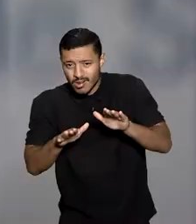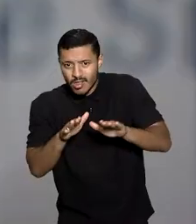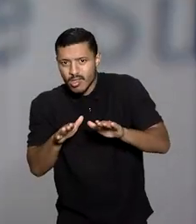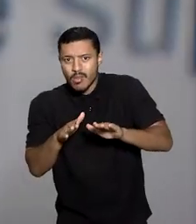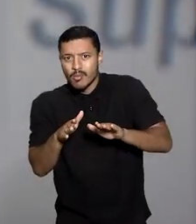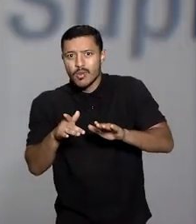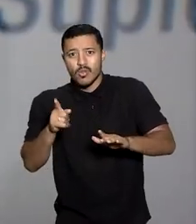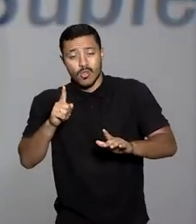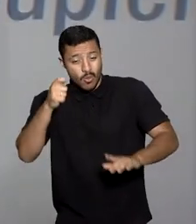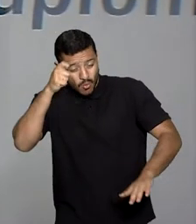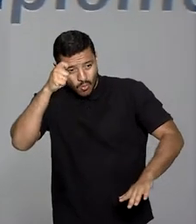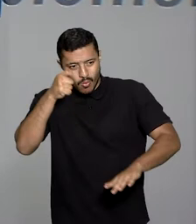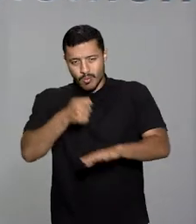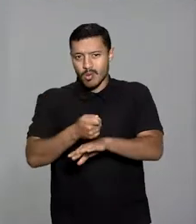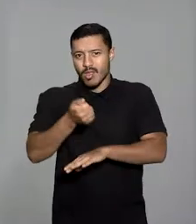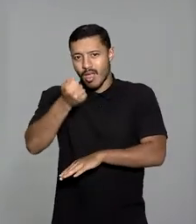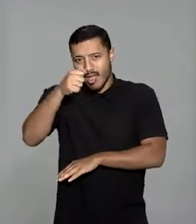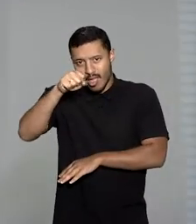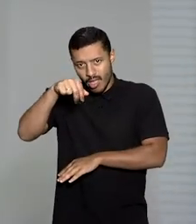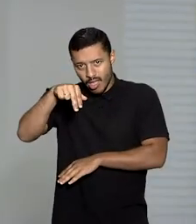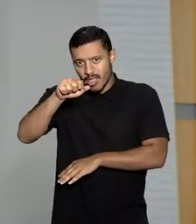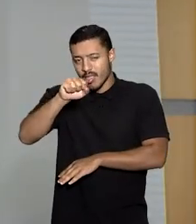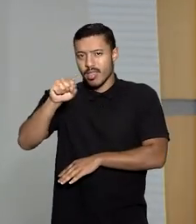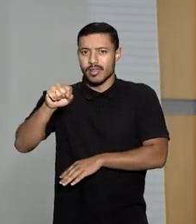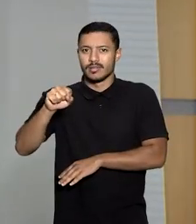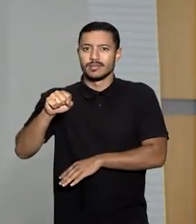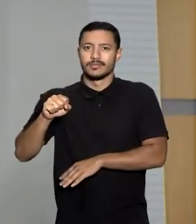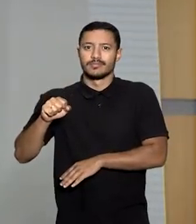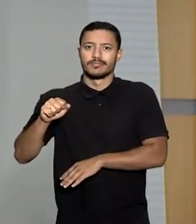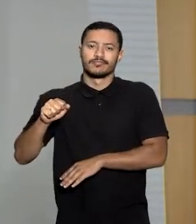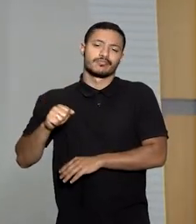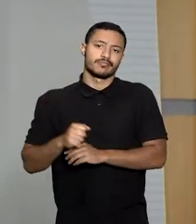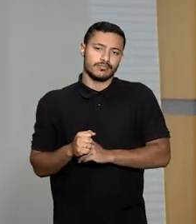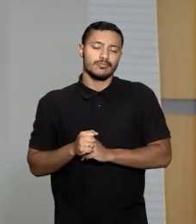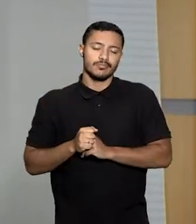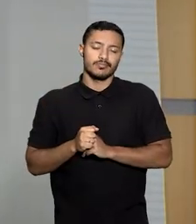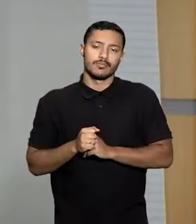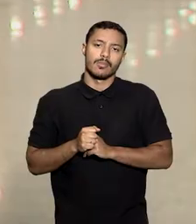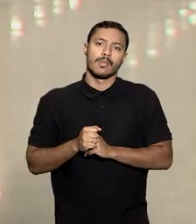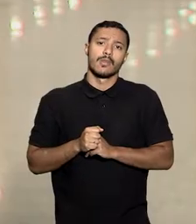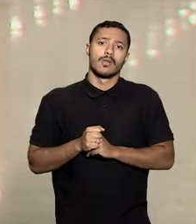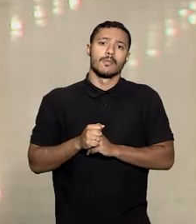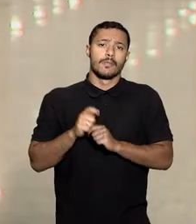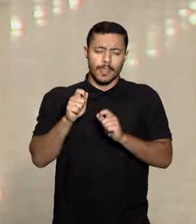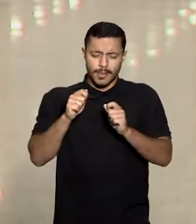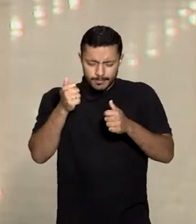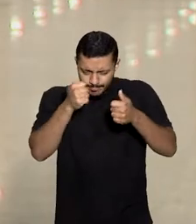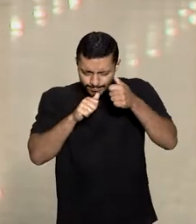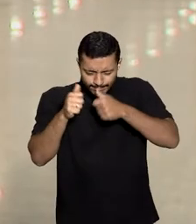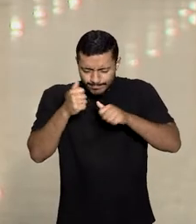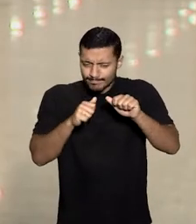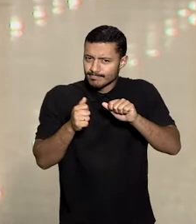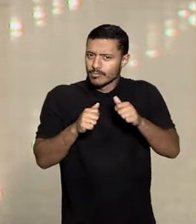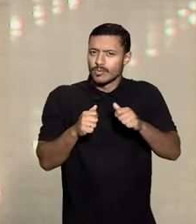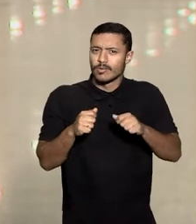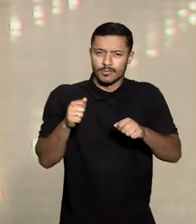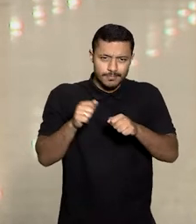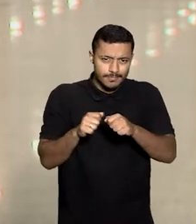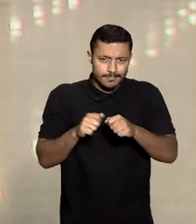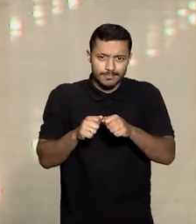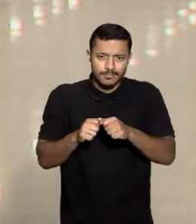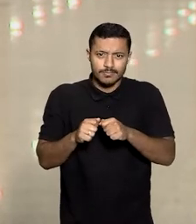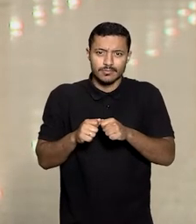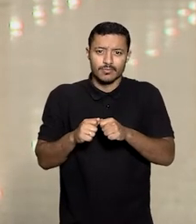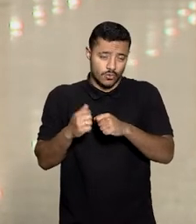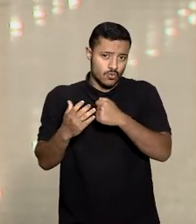procedimentos obrigatórios da ANS, Agência Nacional de Saúde Suplementar. O caso analisado foi uma ação movida